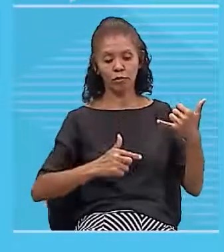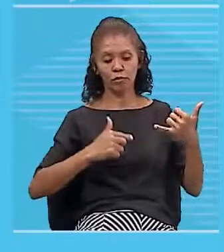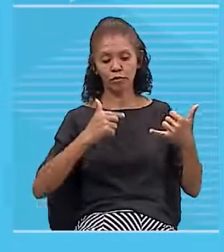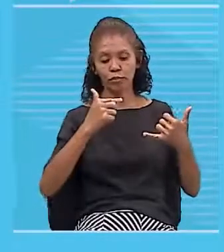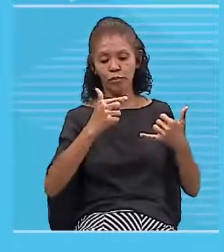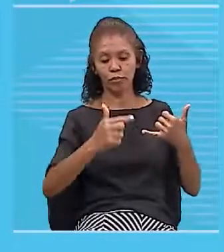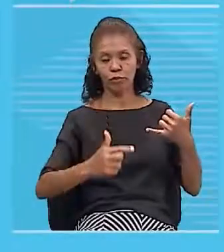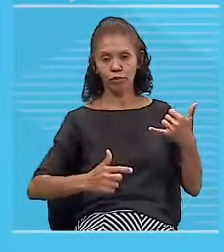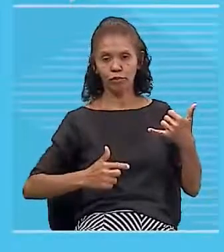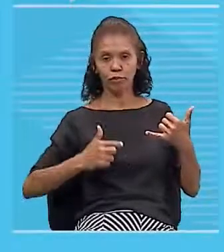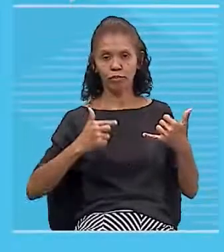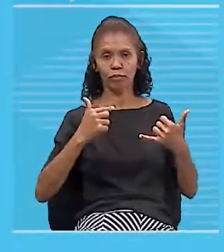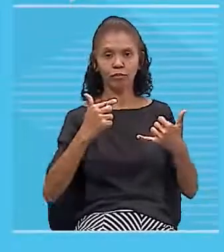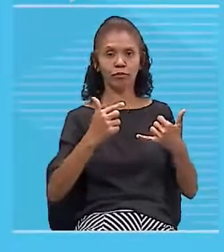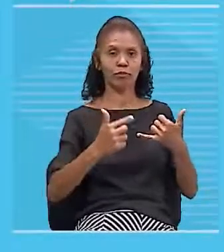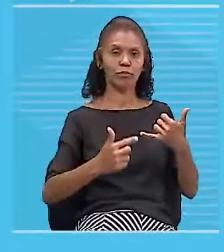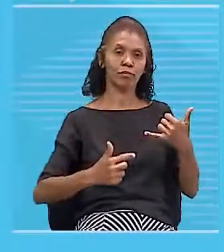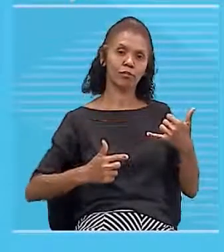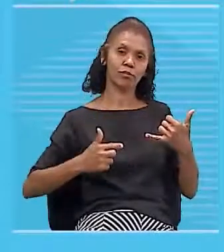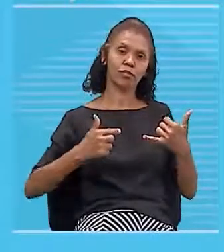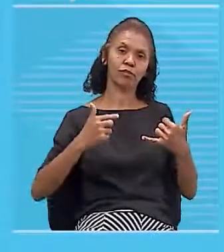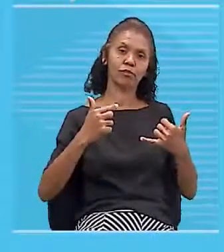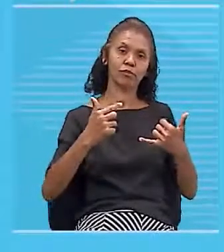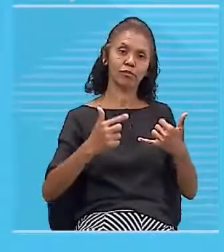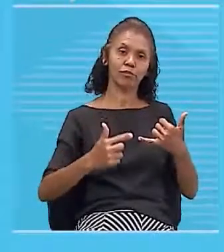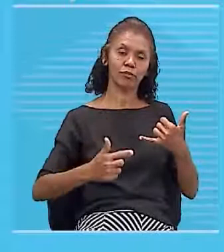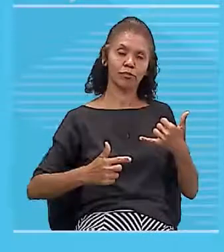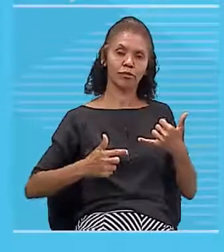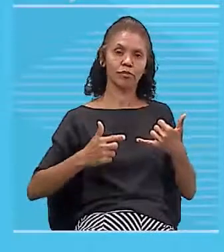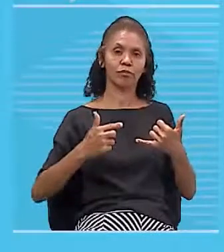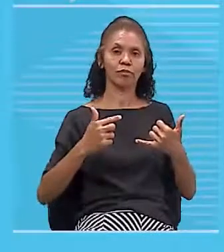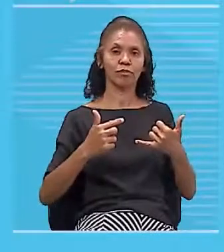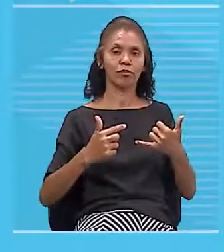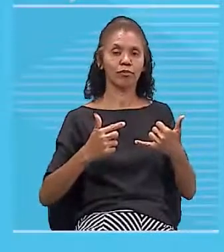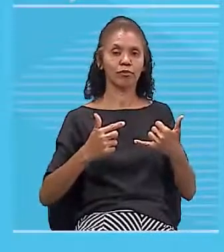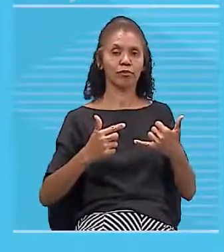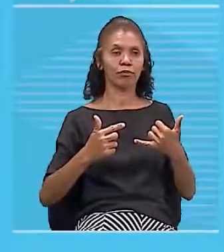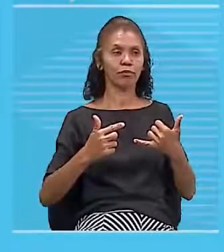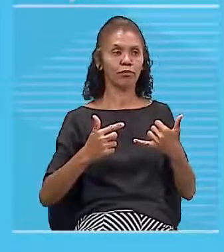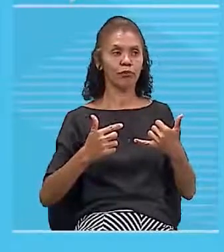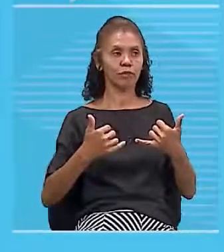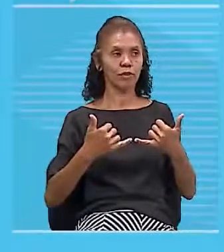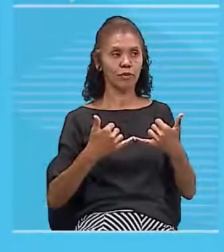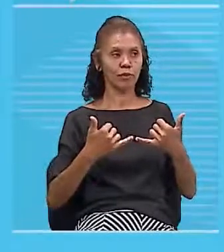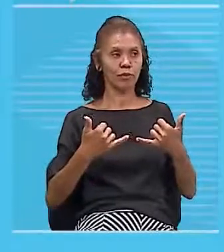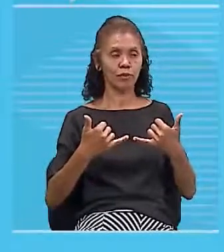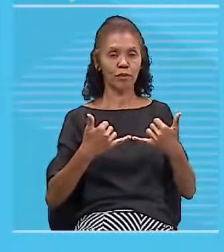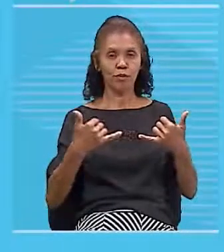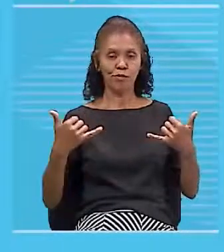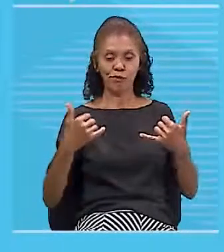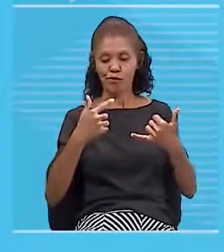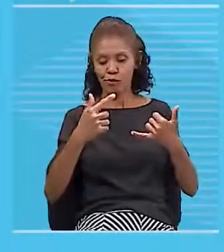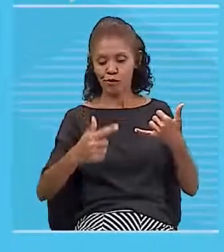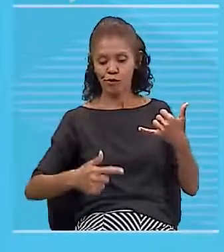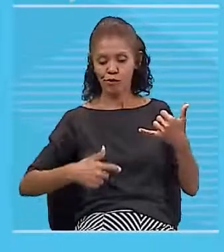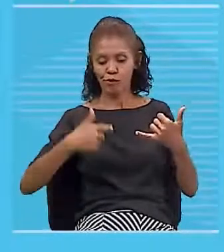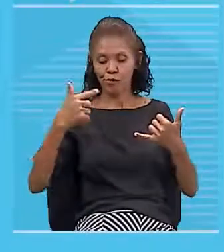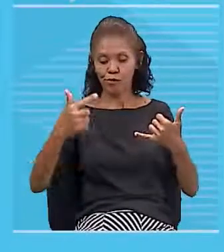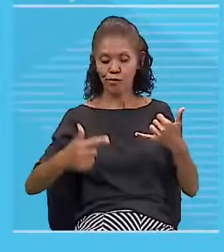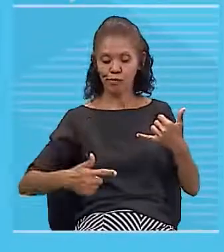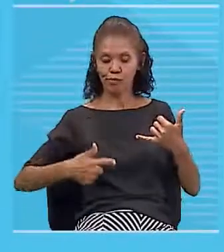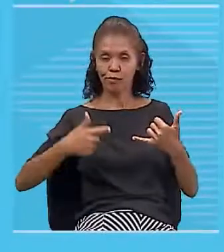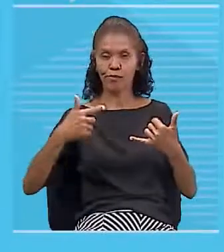concêntricos né ou seja vários fios com o mesmo centro então você tem um fio um círculo dentro do outro